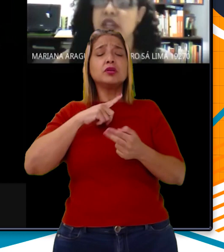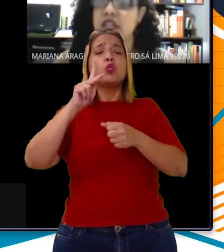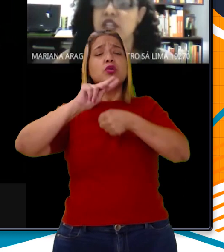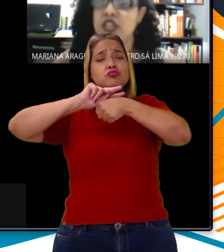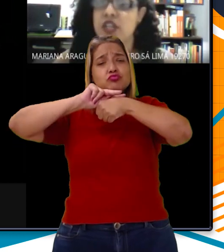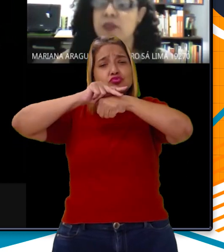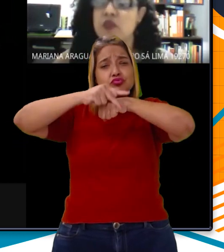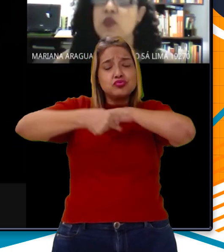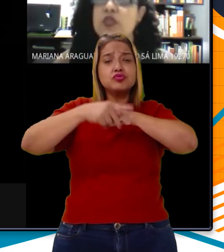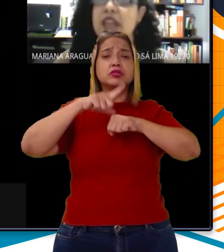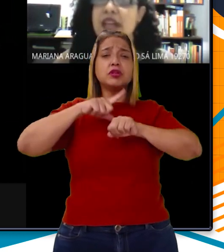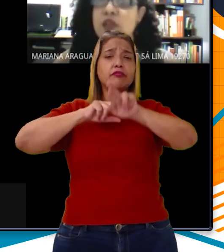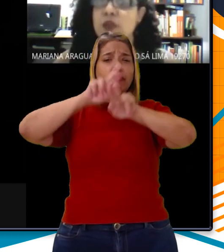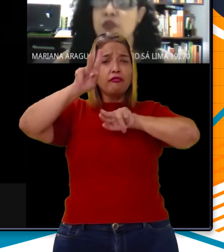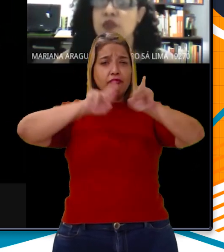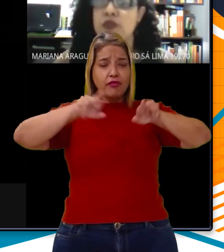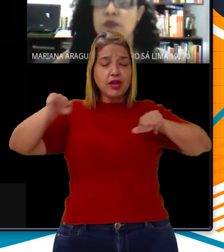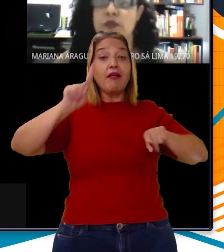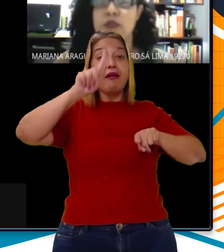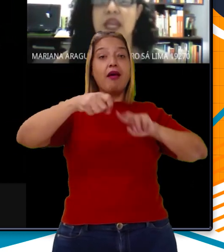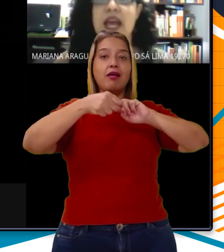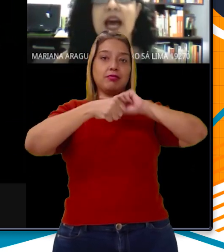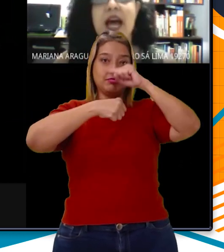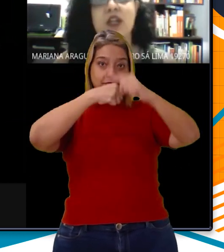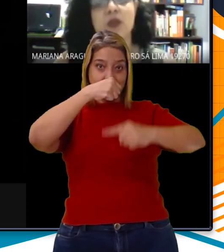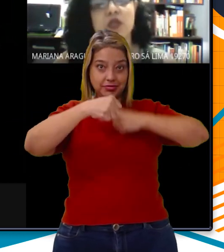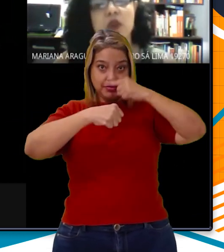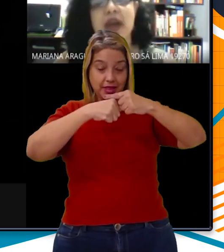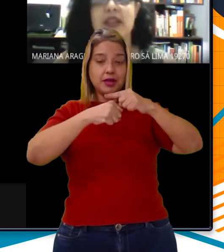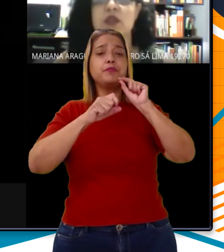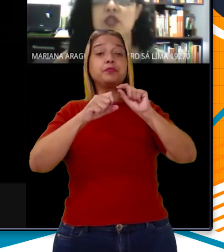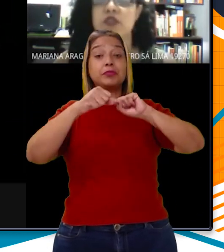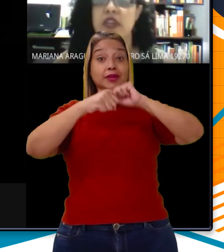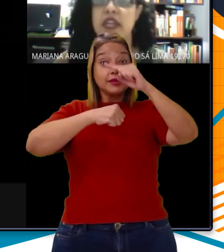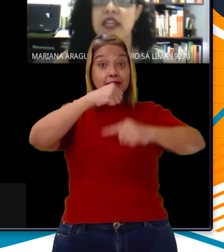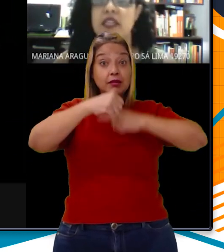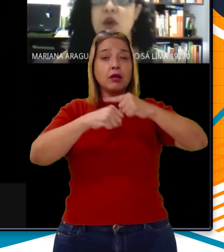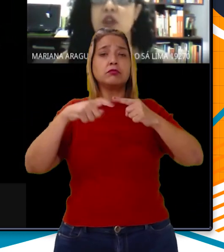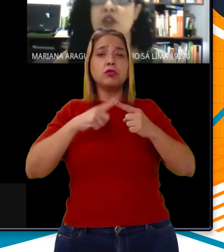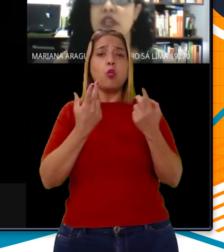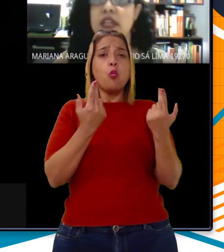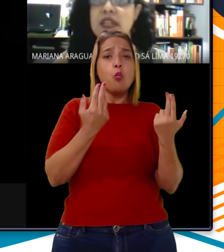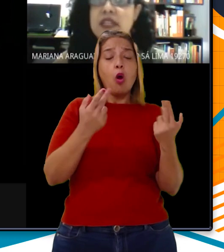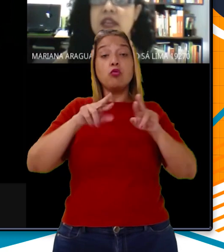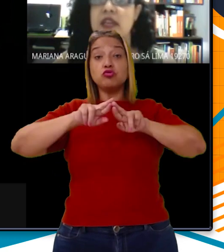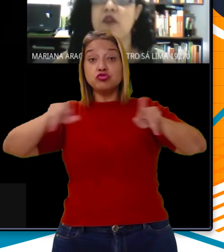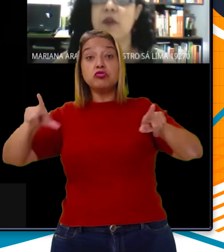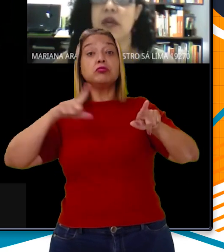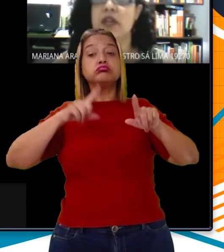partículas de diferentes tipos, os átomos. Átomos iguais ou diferentes podem unir entre si, formando